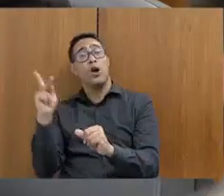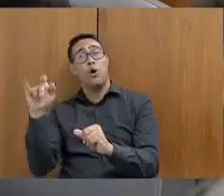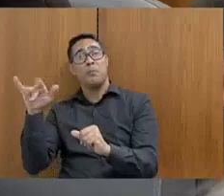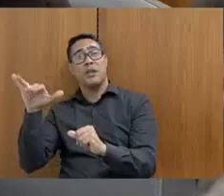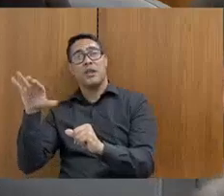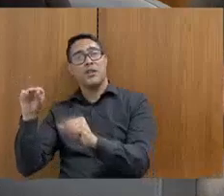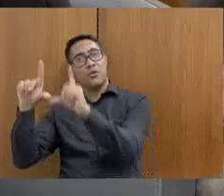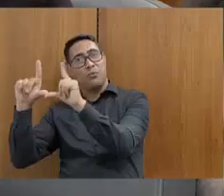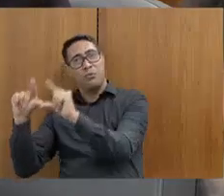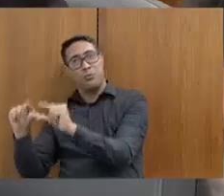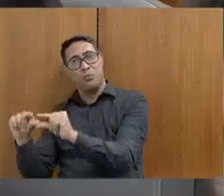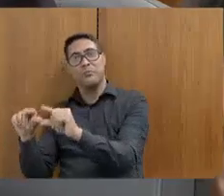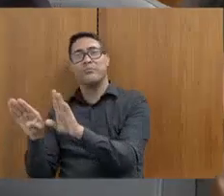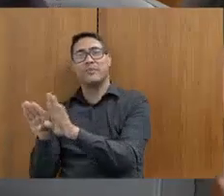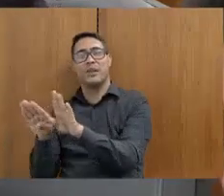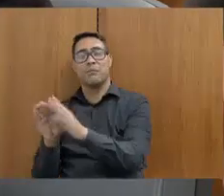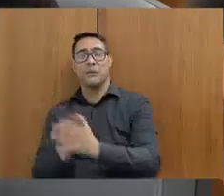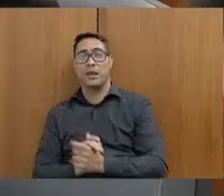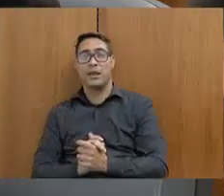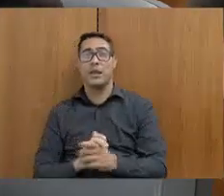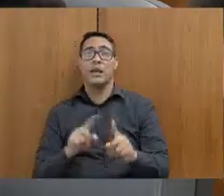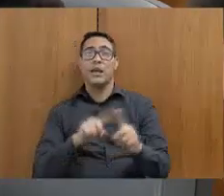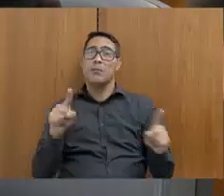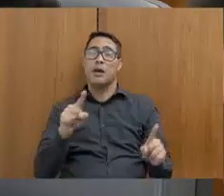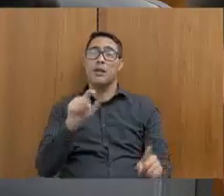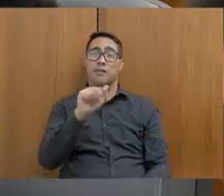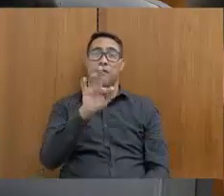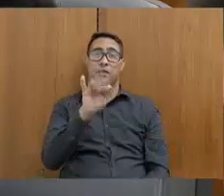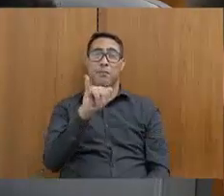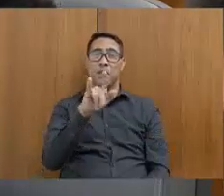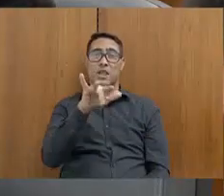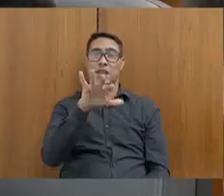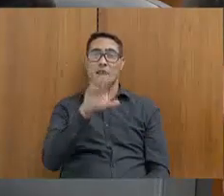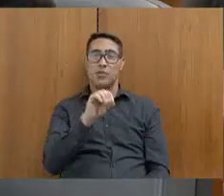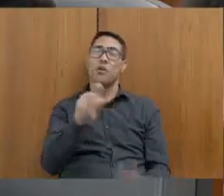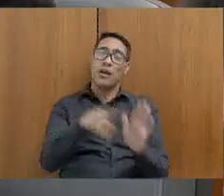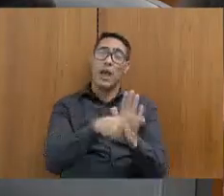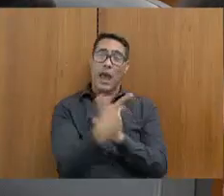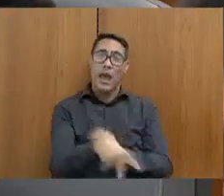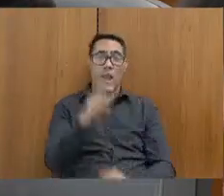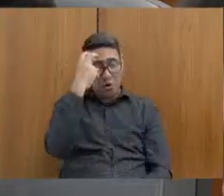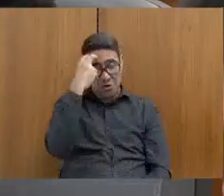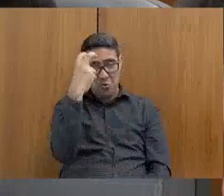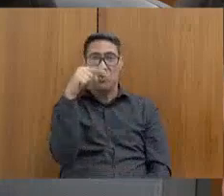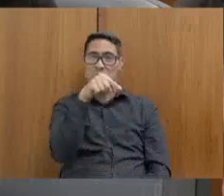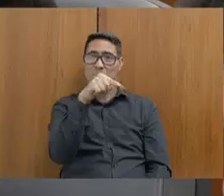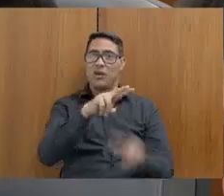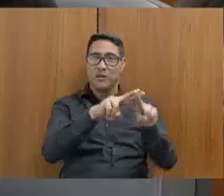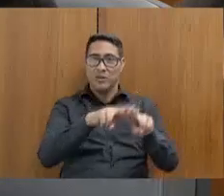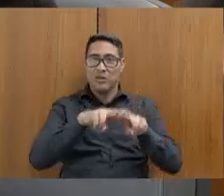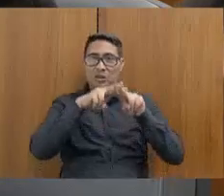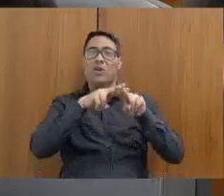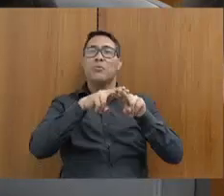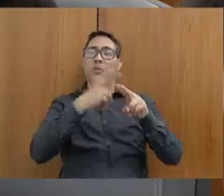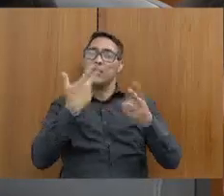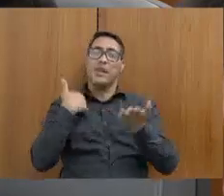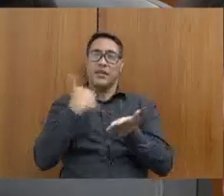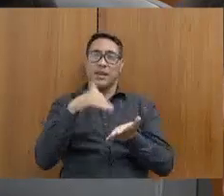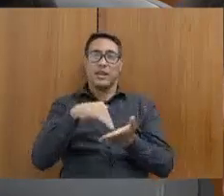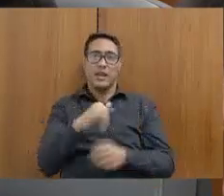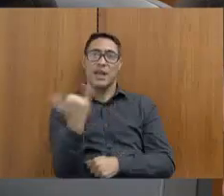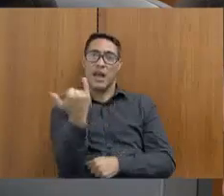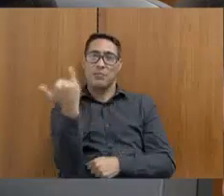Mas o feminicídio é uma questão mais cultural. Então, por isso que a nossa Secretaria de Prevenção é tão importante para que a gente possa realmente